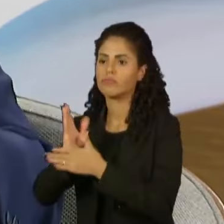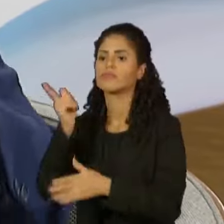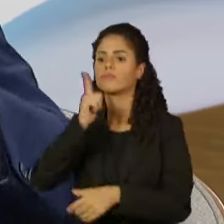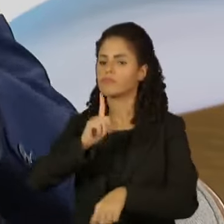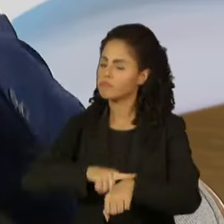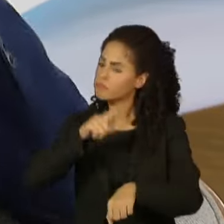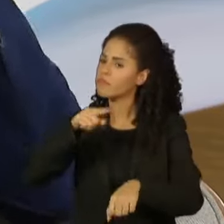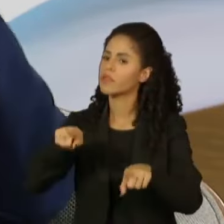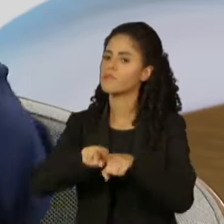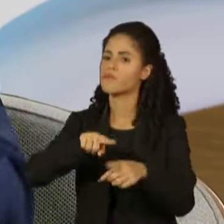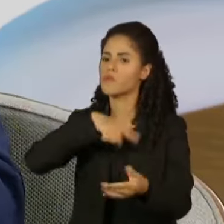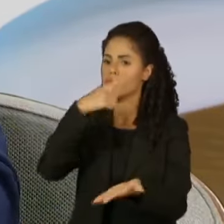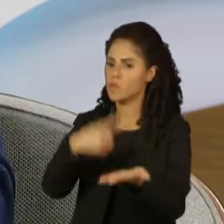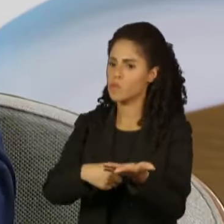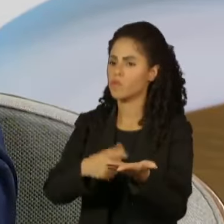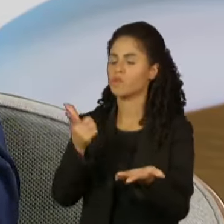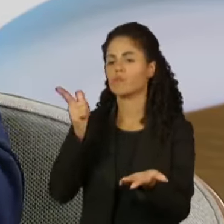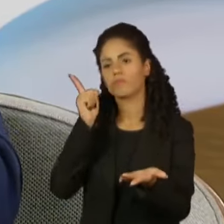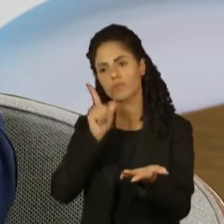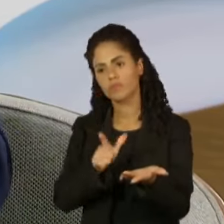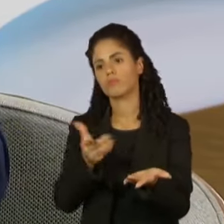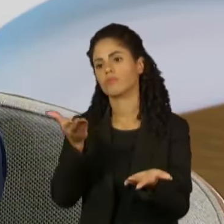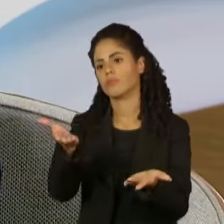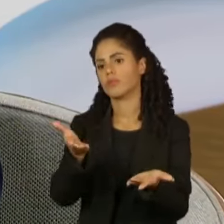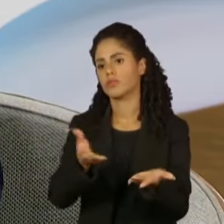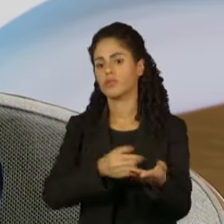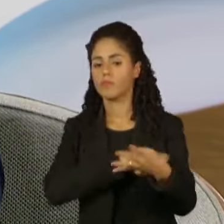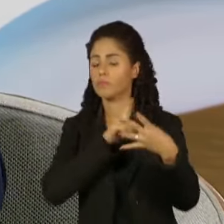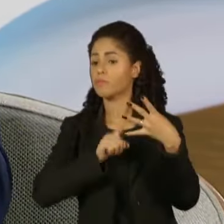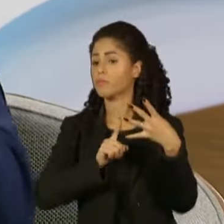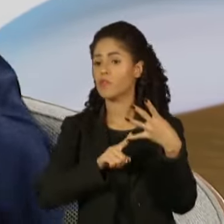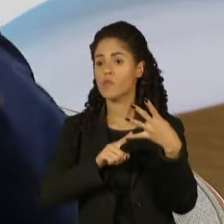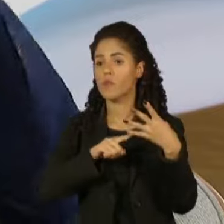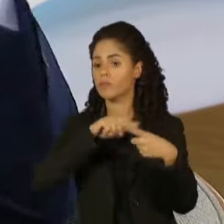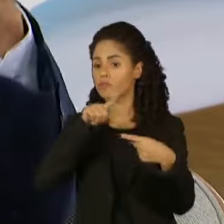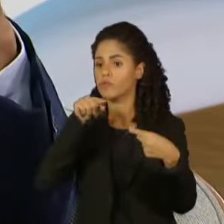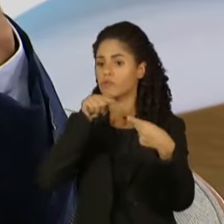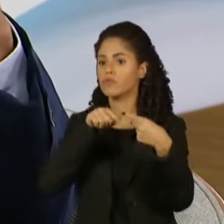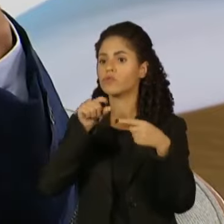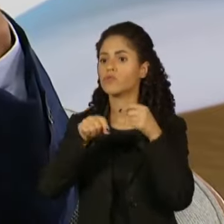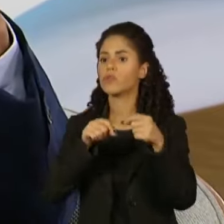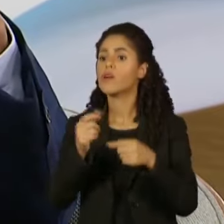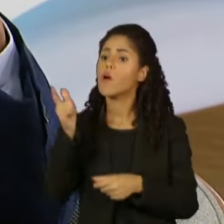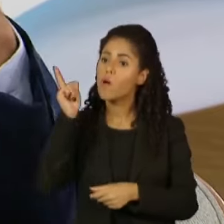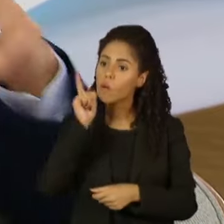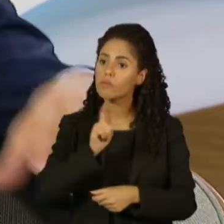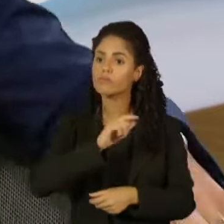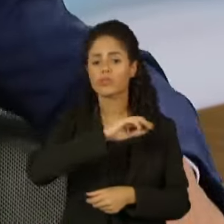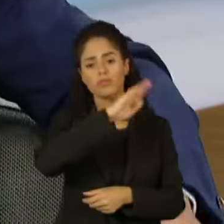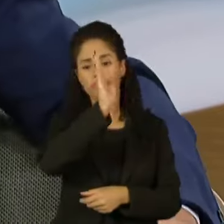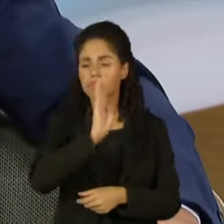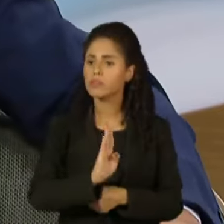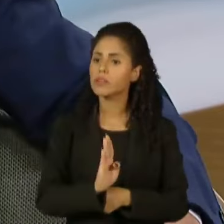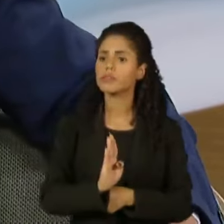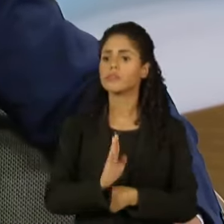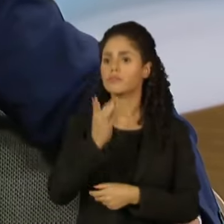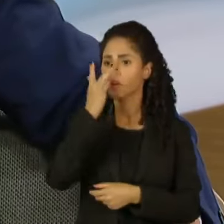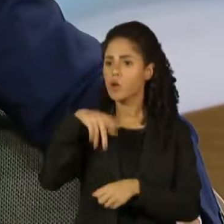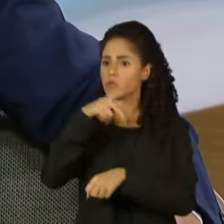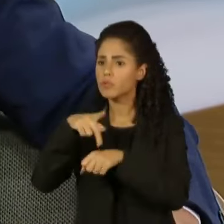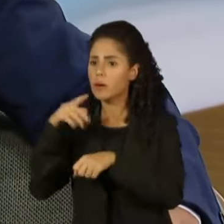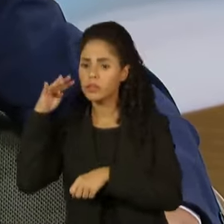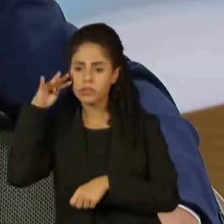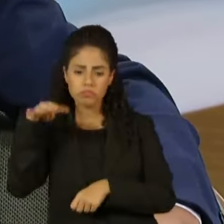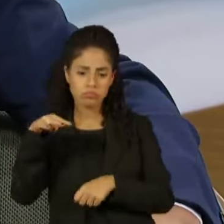mostrando esse compromisso dessa agenda compartilhada com o Congresso. E o quarto objetivo era reposicionar o Brasil no mundo. O Brasil, essa